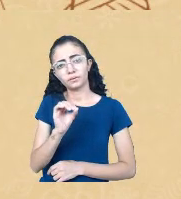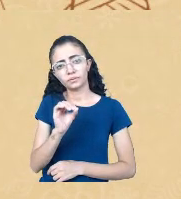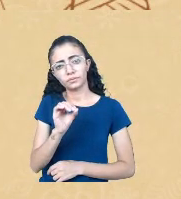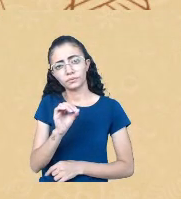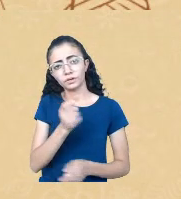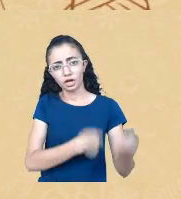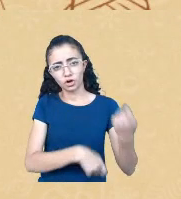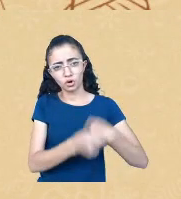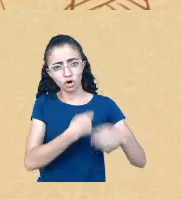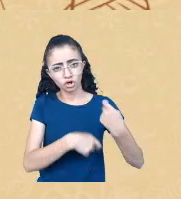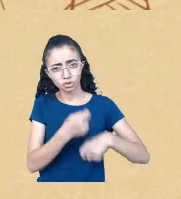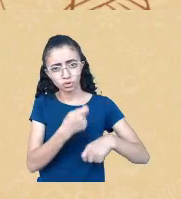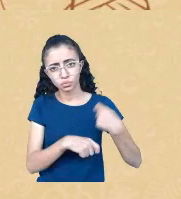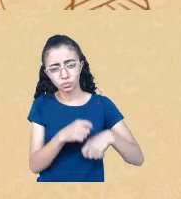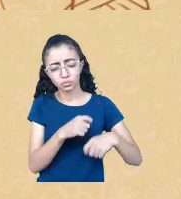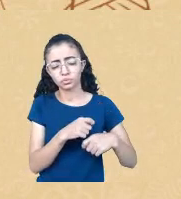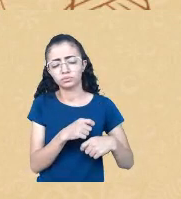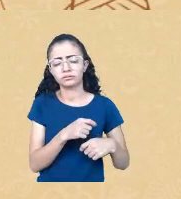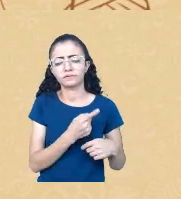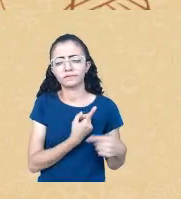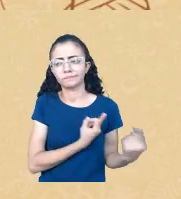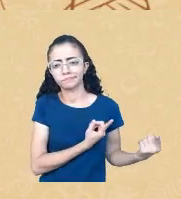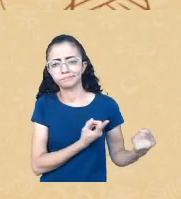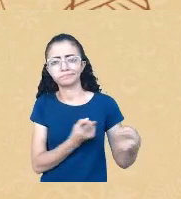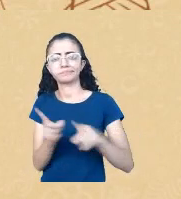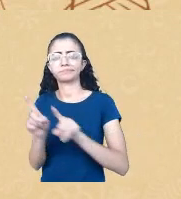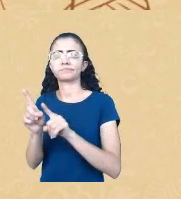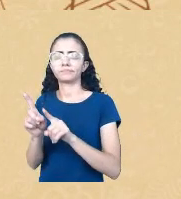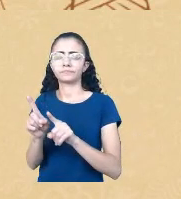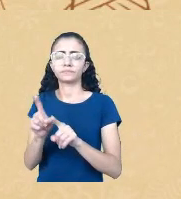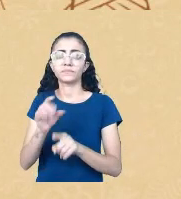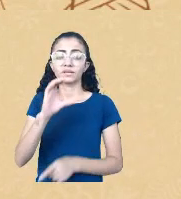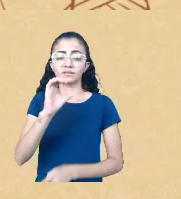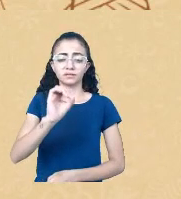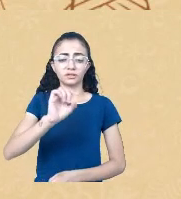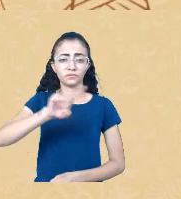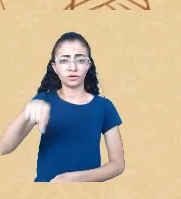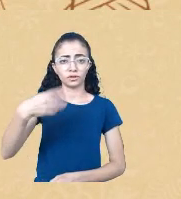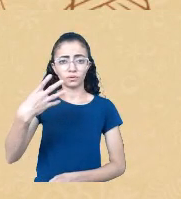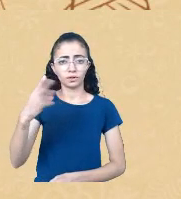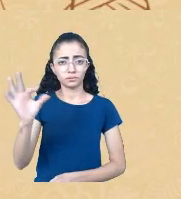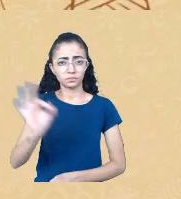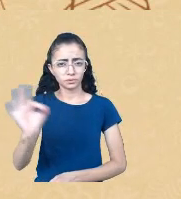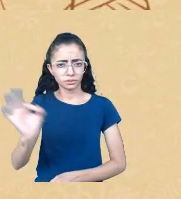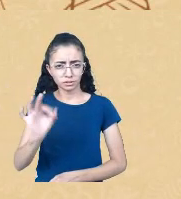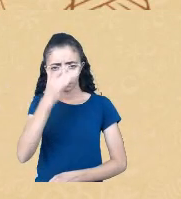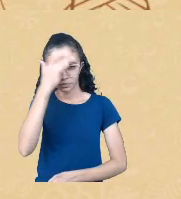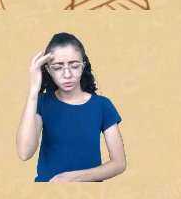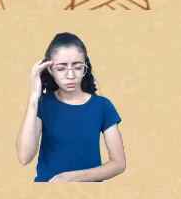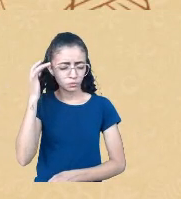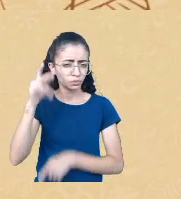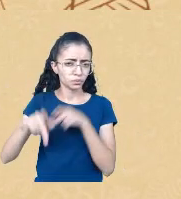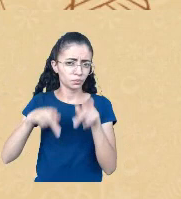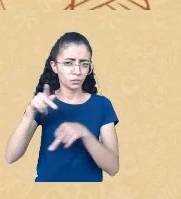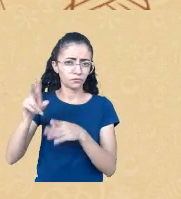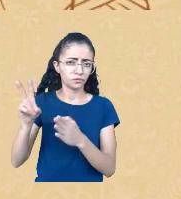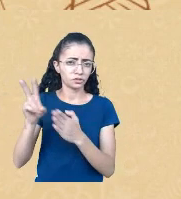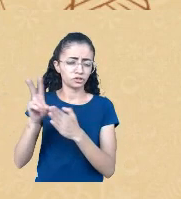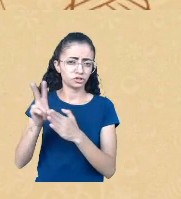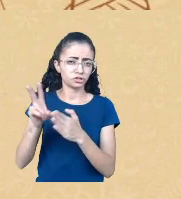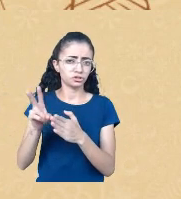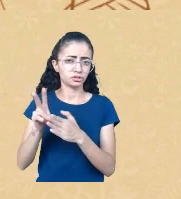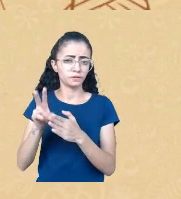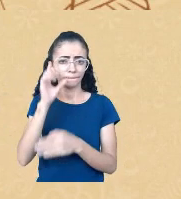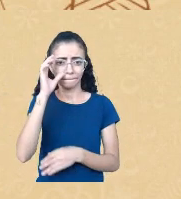,4% do Brasil que é indígena supostamente aqui nós já estaríamos